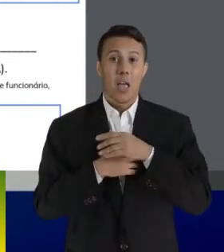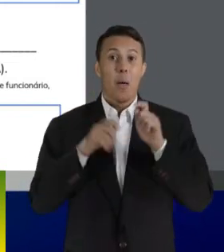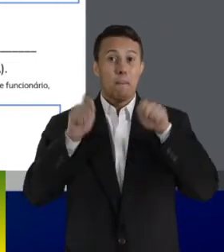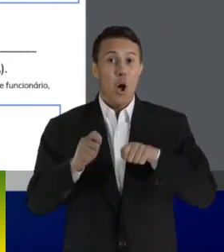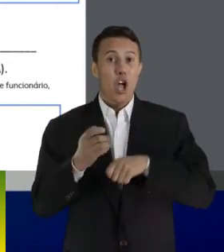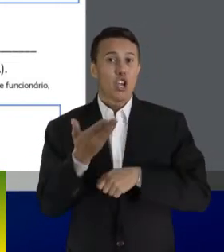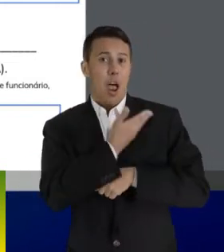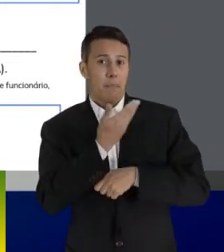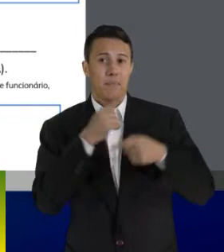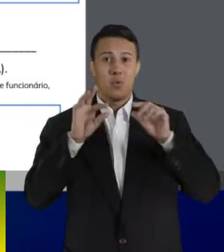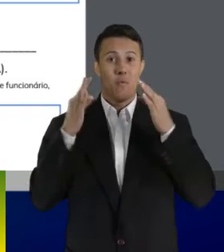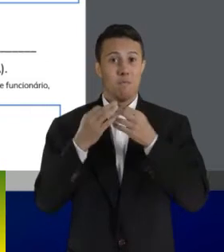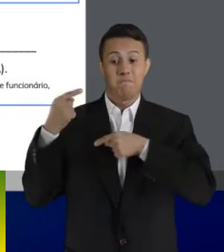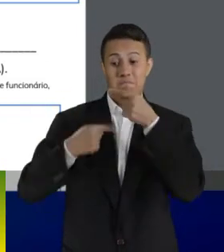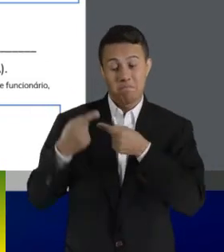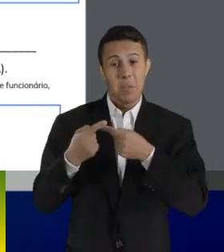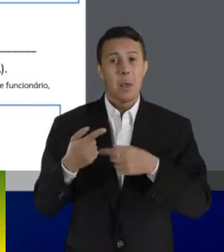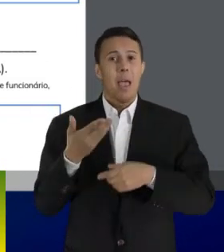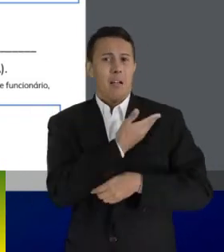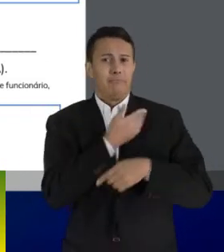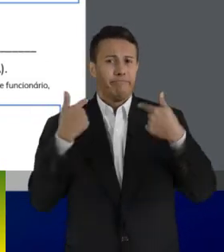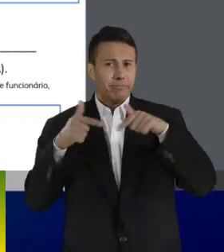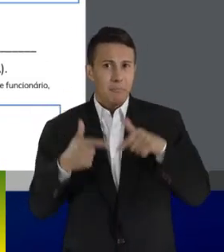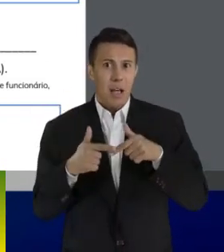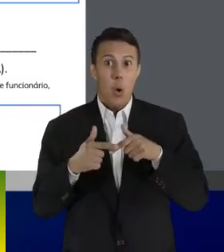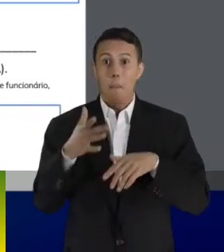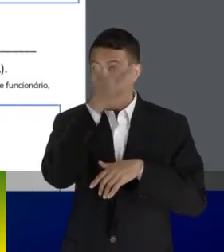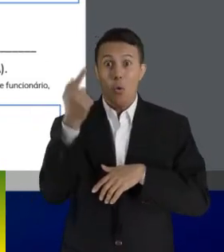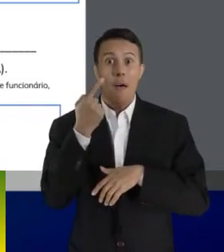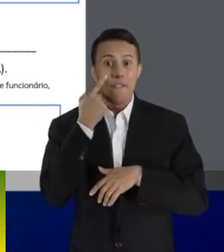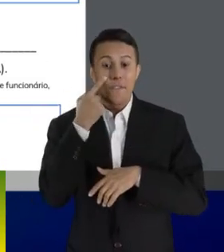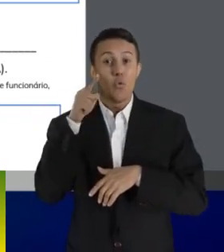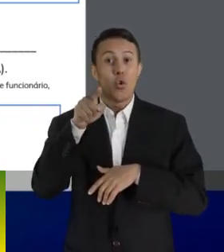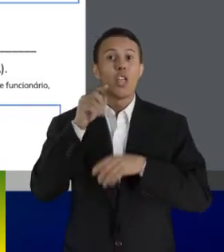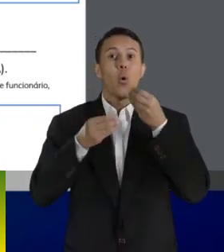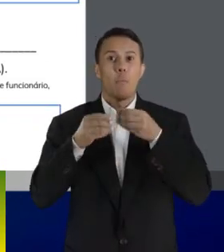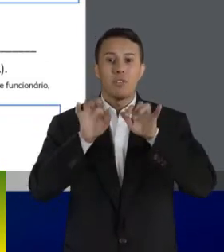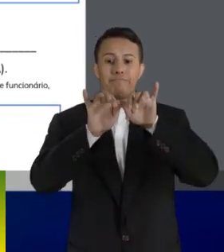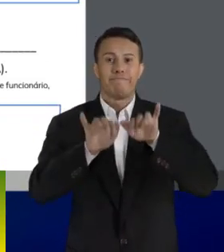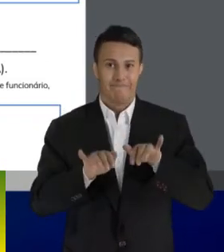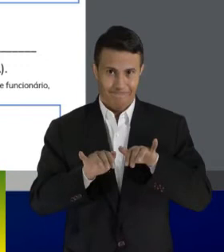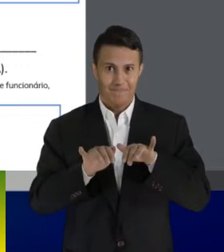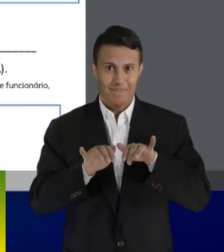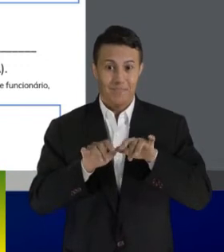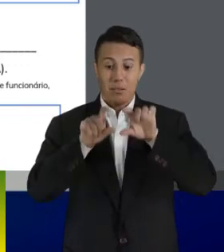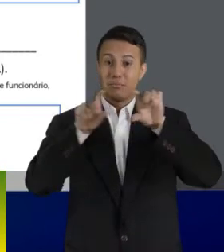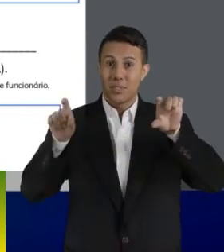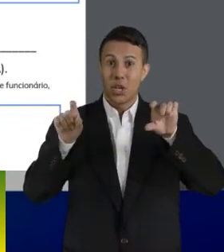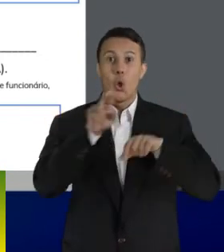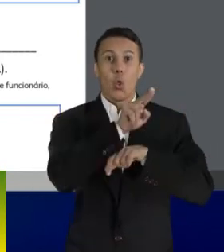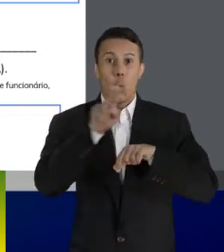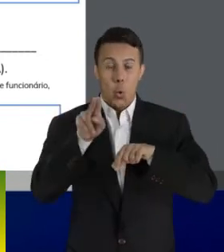trabalho ou alguém que presenciou seu apoiamento, que preencha neste campo o nome legível e o título de eleitor dele ou dela.